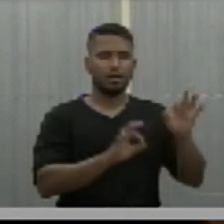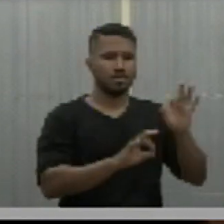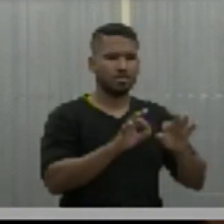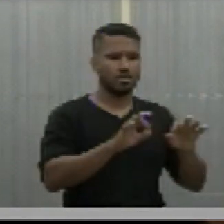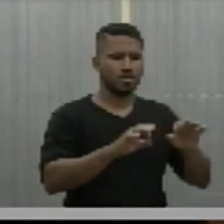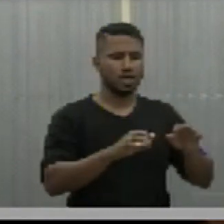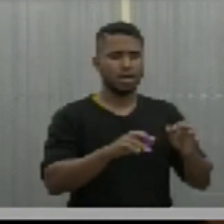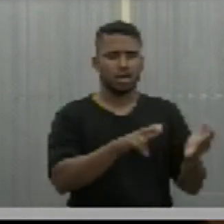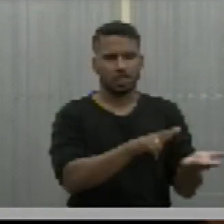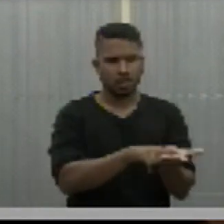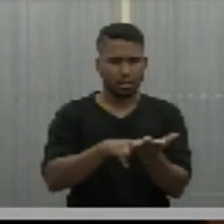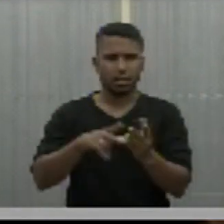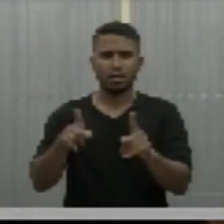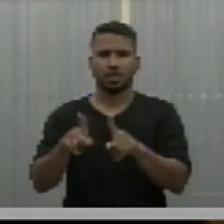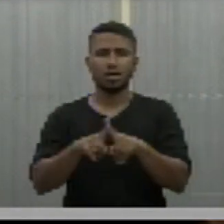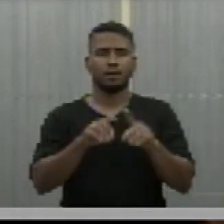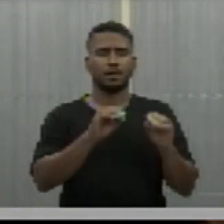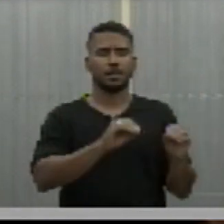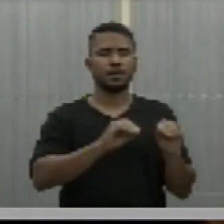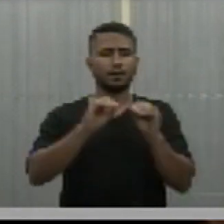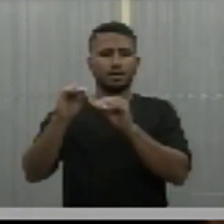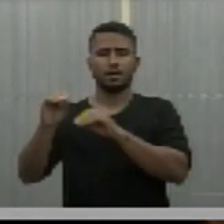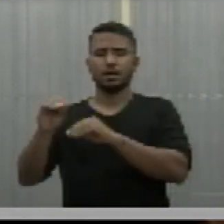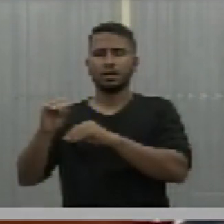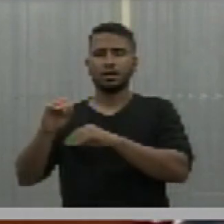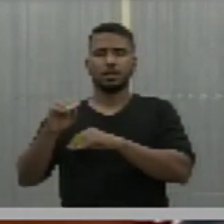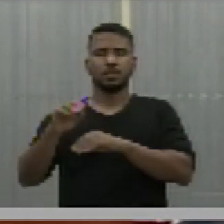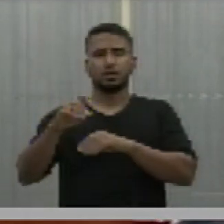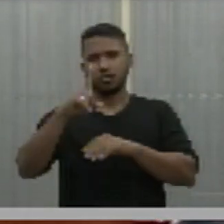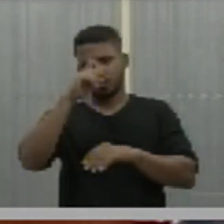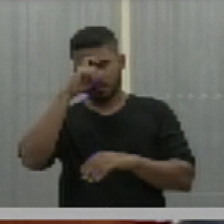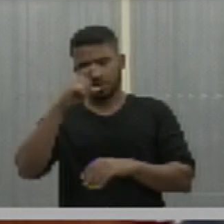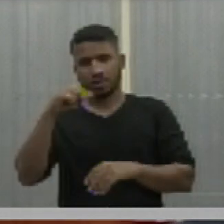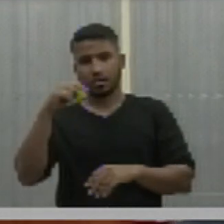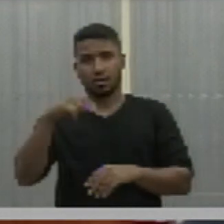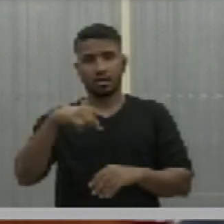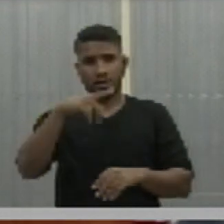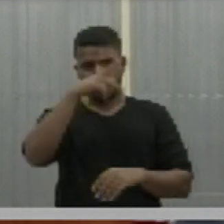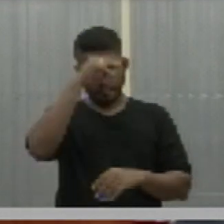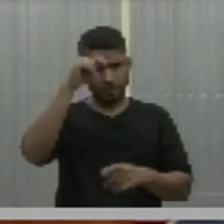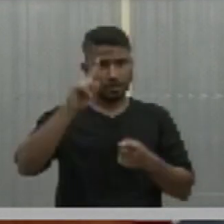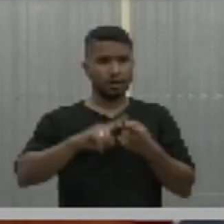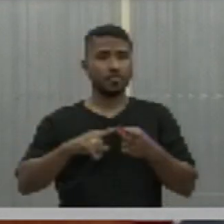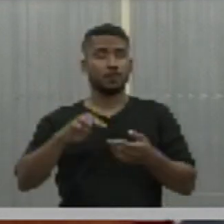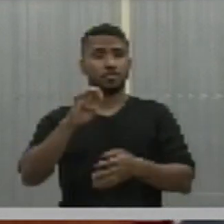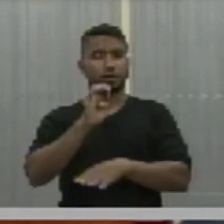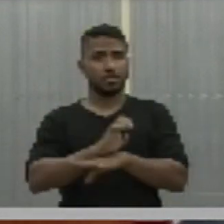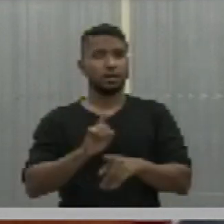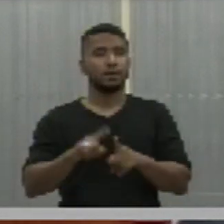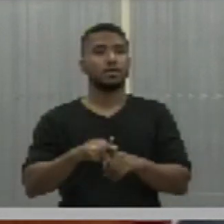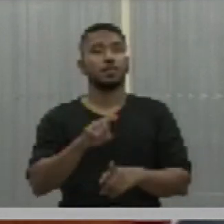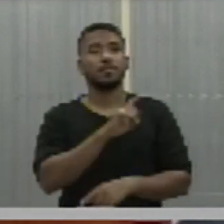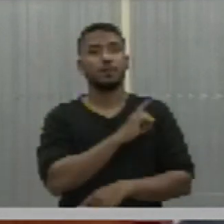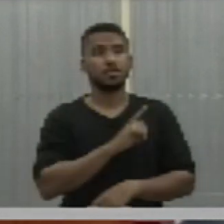transferência no estado. Muito obrigado. na prefeitura também. Deputado Gil Carlos, para discutir o requerimento.